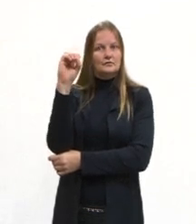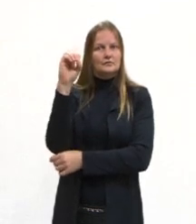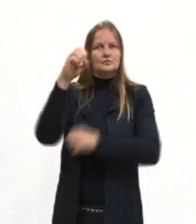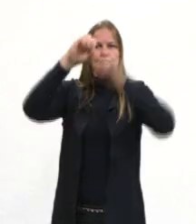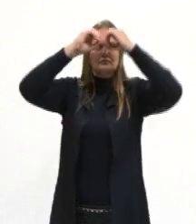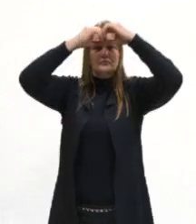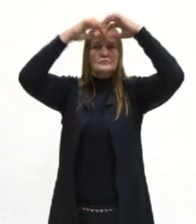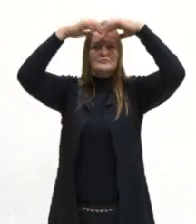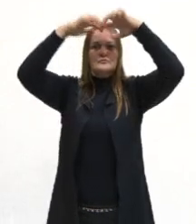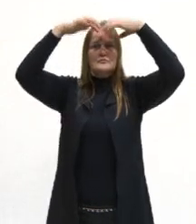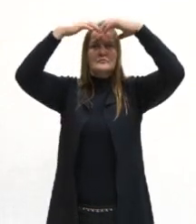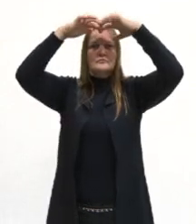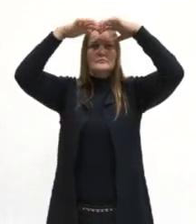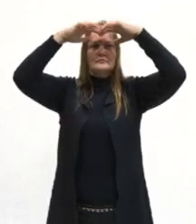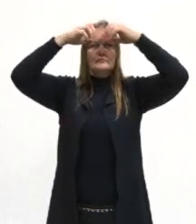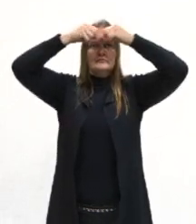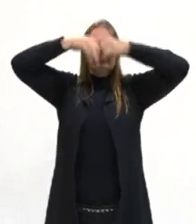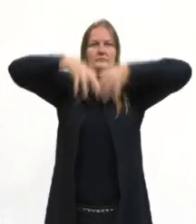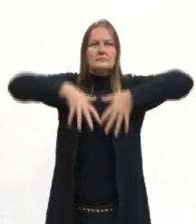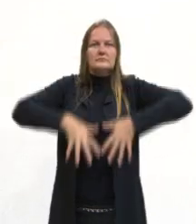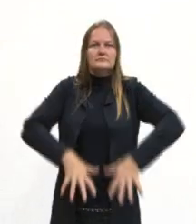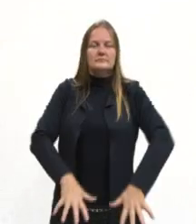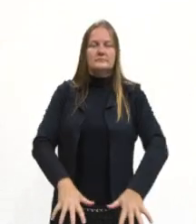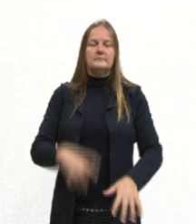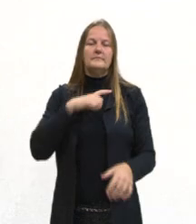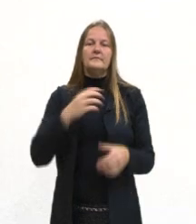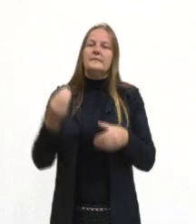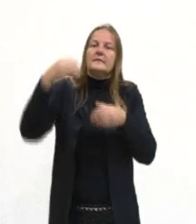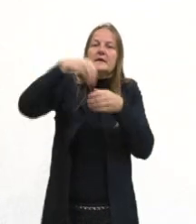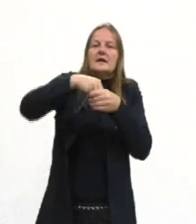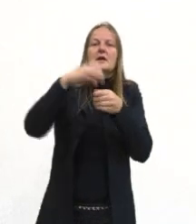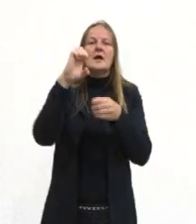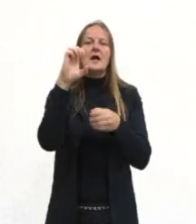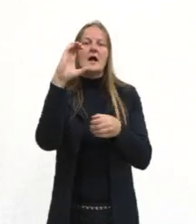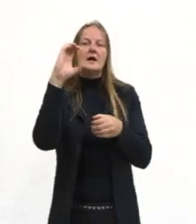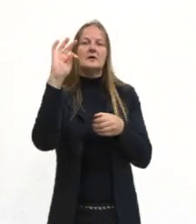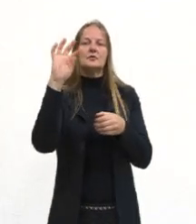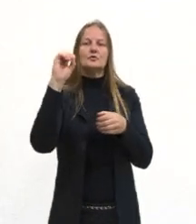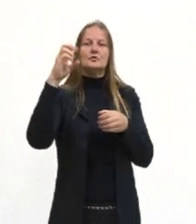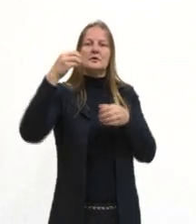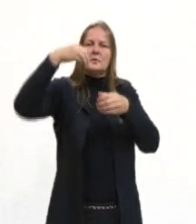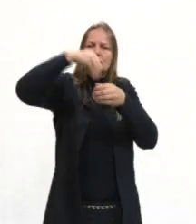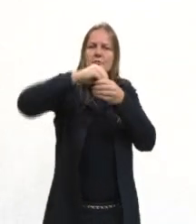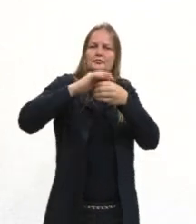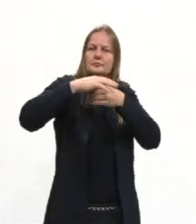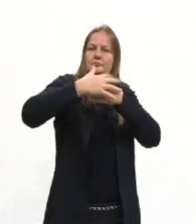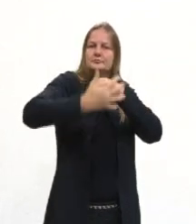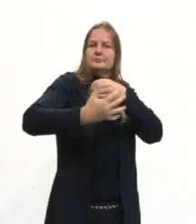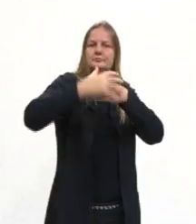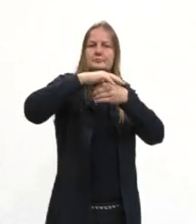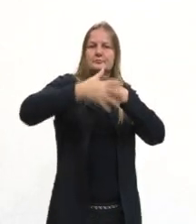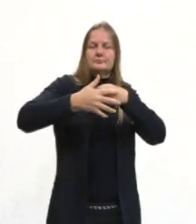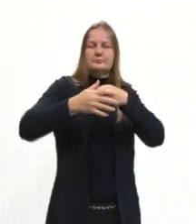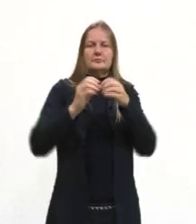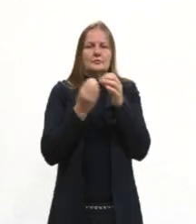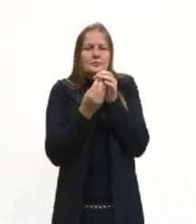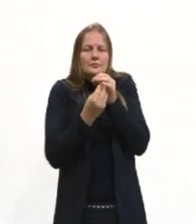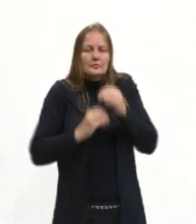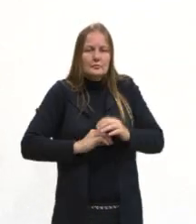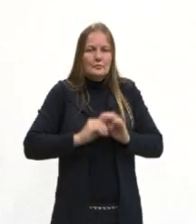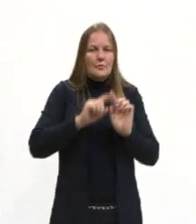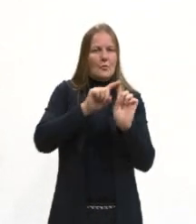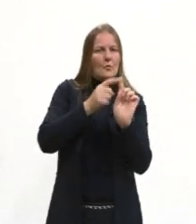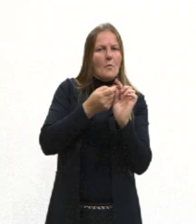invaginações do ectoderma. Então o ectoderma é a parte mais externa do folheto embrionário, certo?